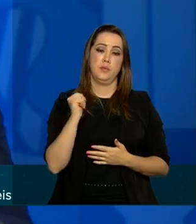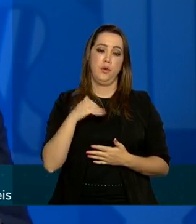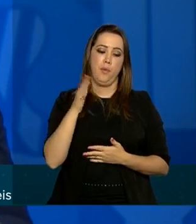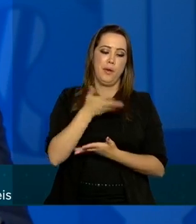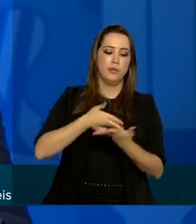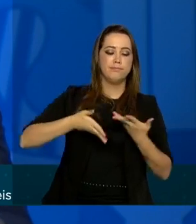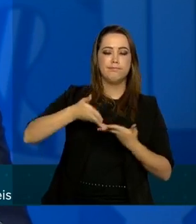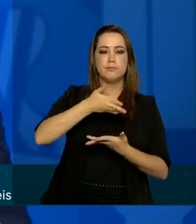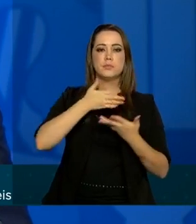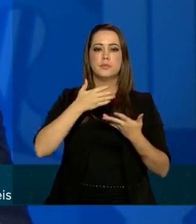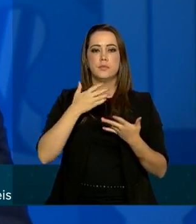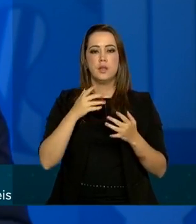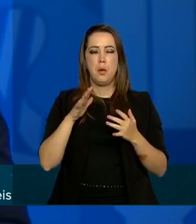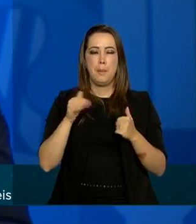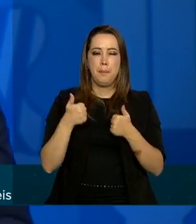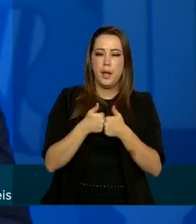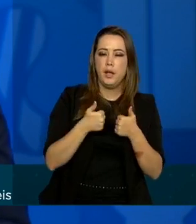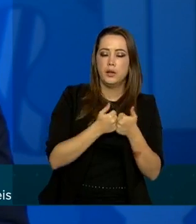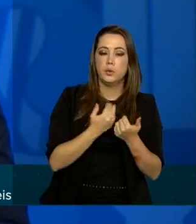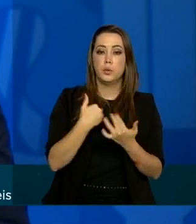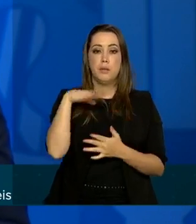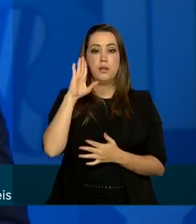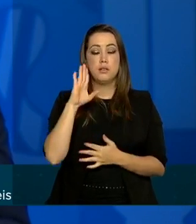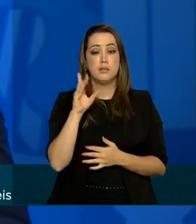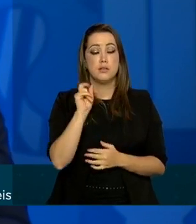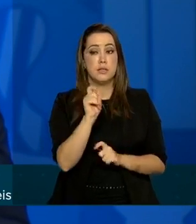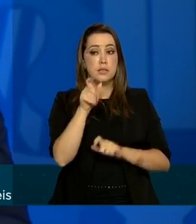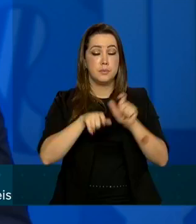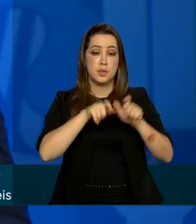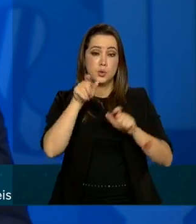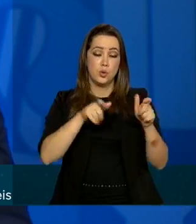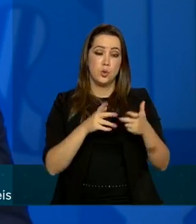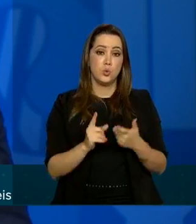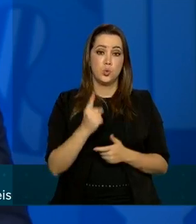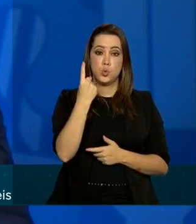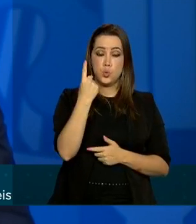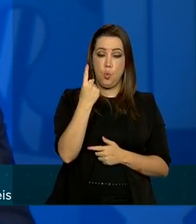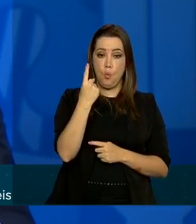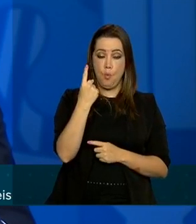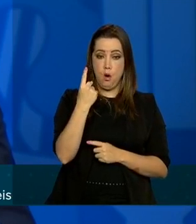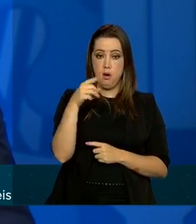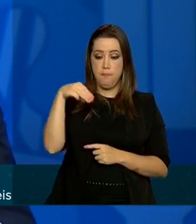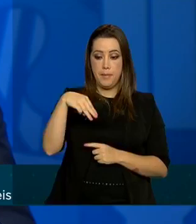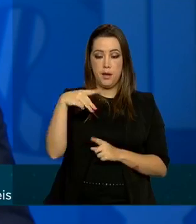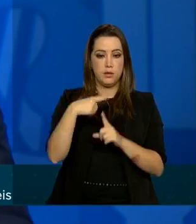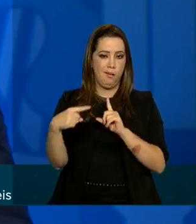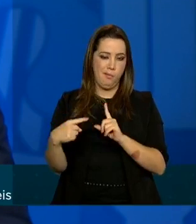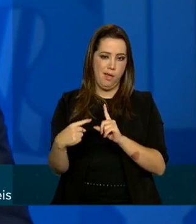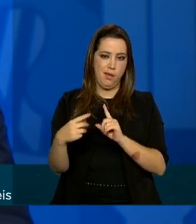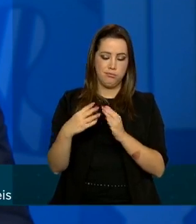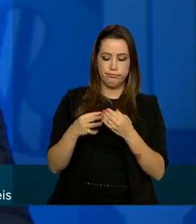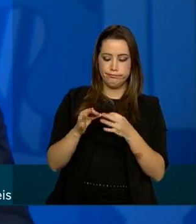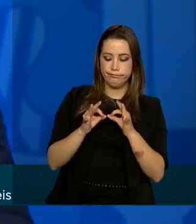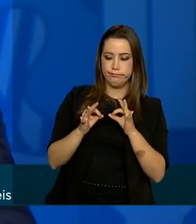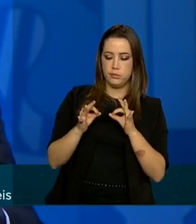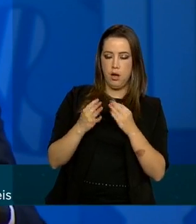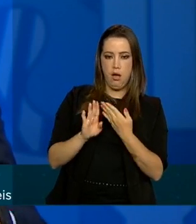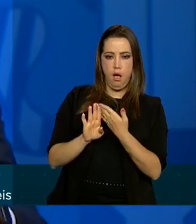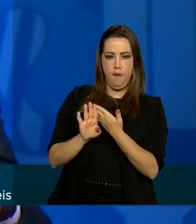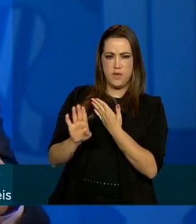envolvimento maior proximidade aquelas pessoas que tiveram menos de um metro e meio durante o período de 15